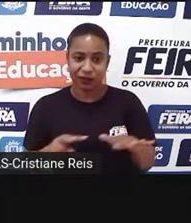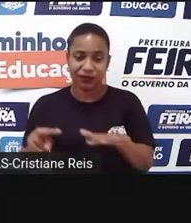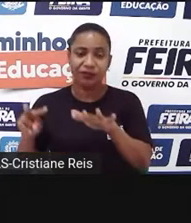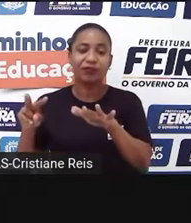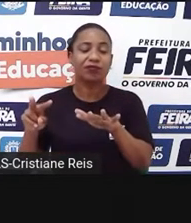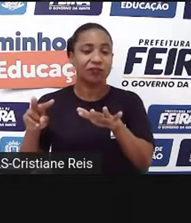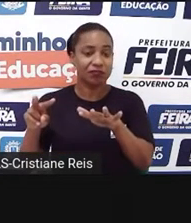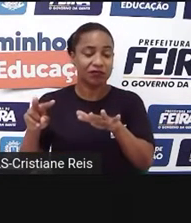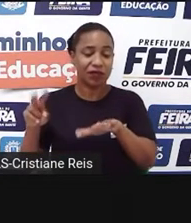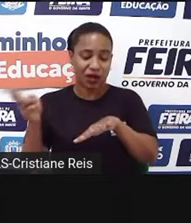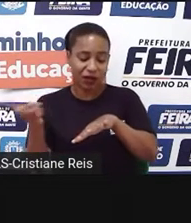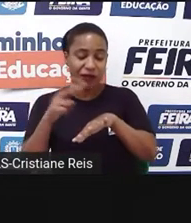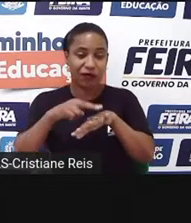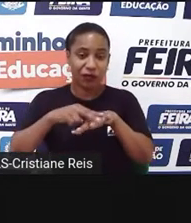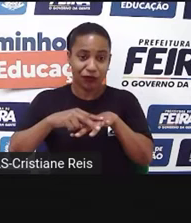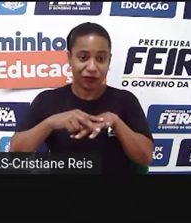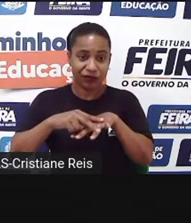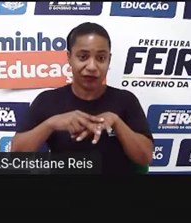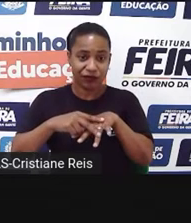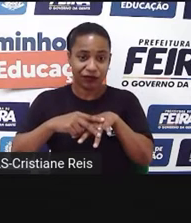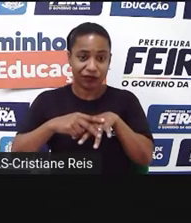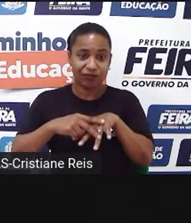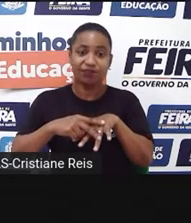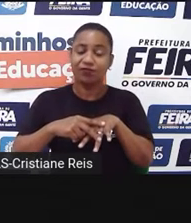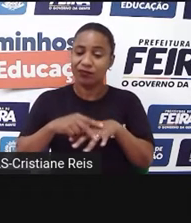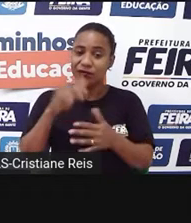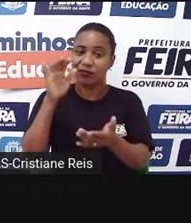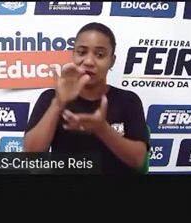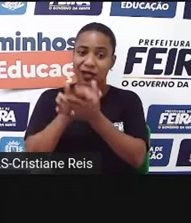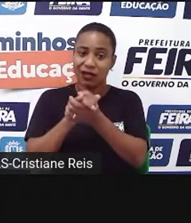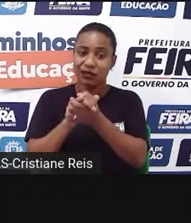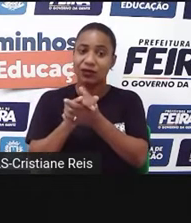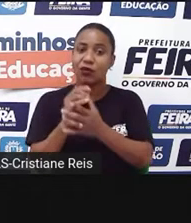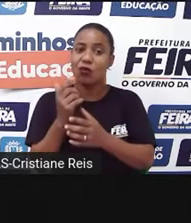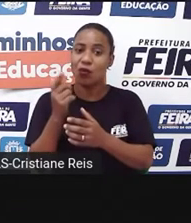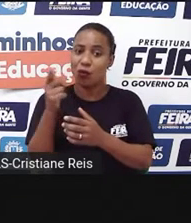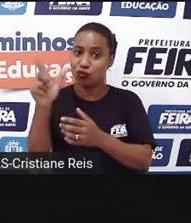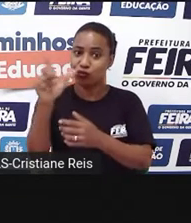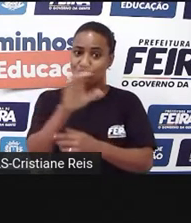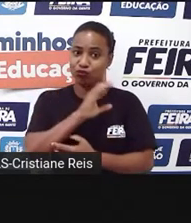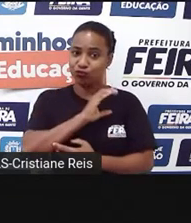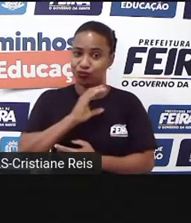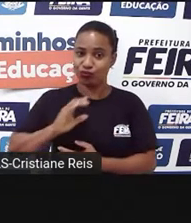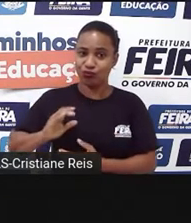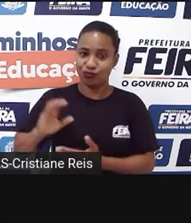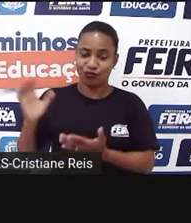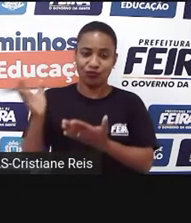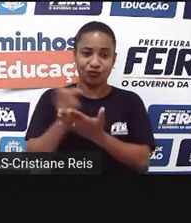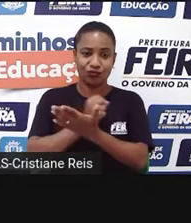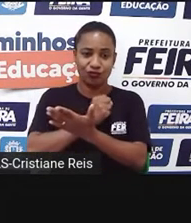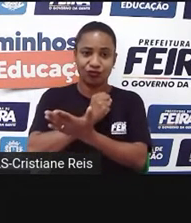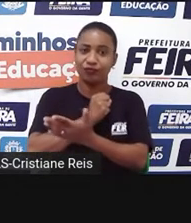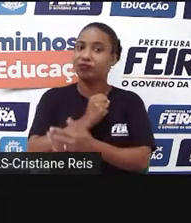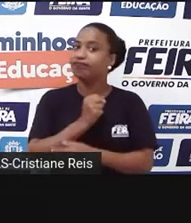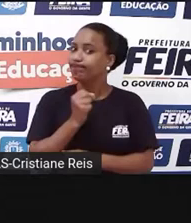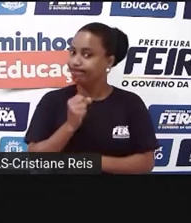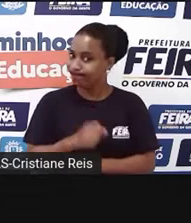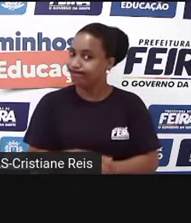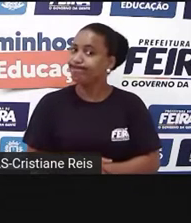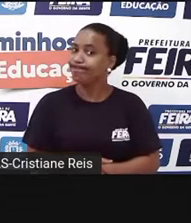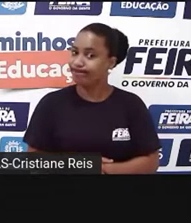morte do seu marido, do rei, ela casa-se com o cunhado. Imaginem, hein?